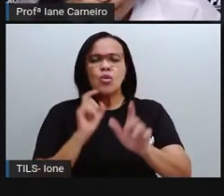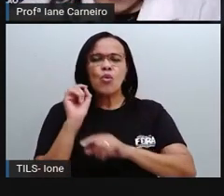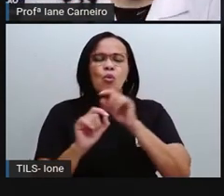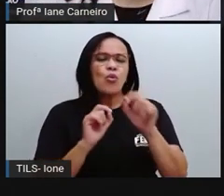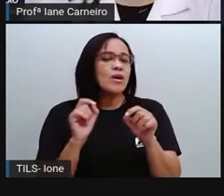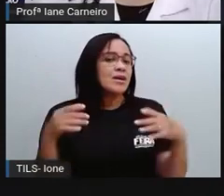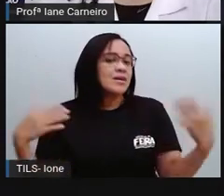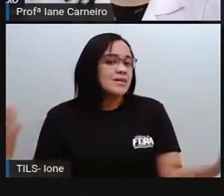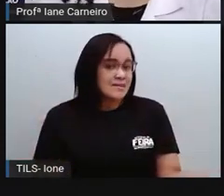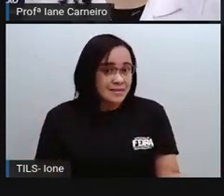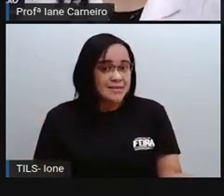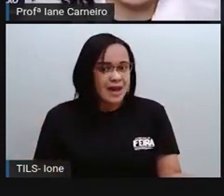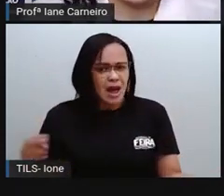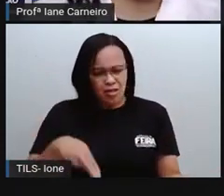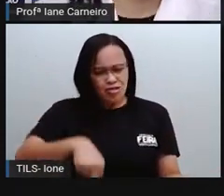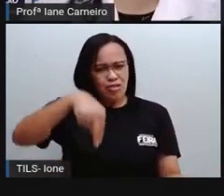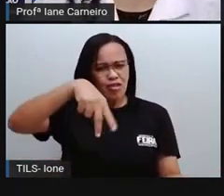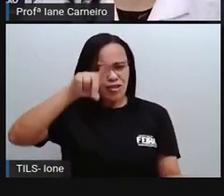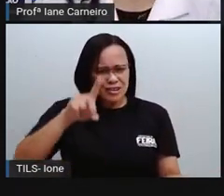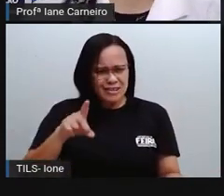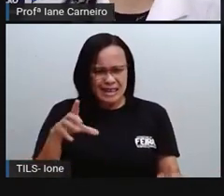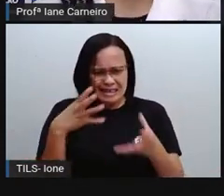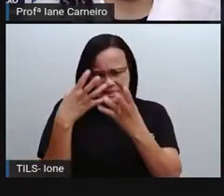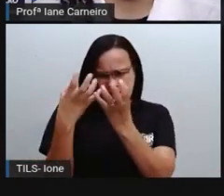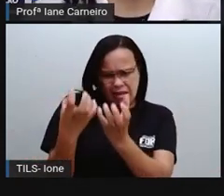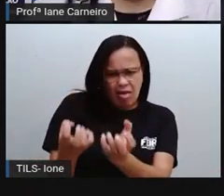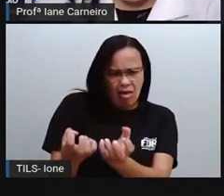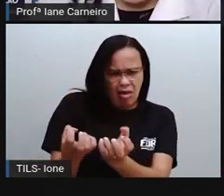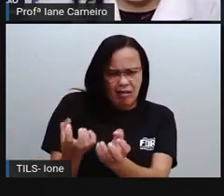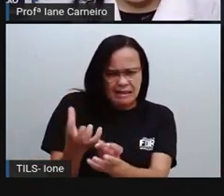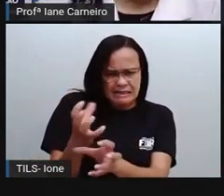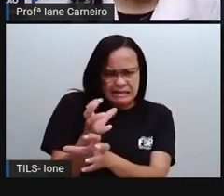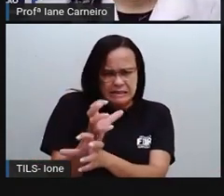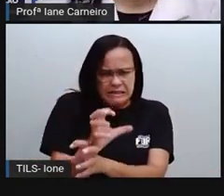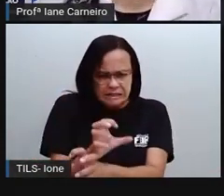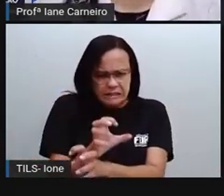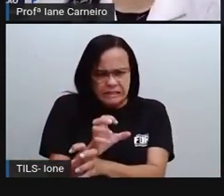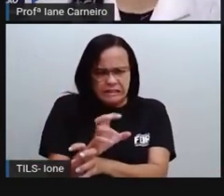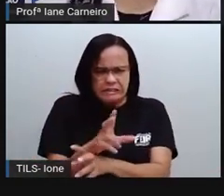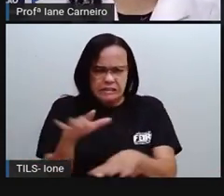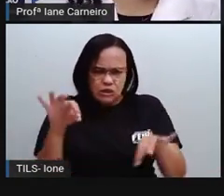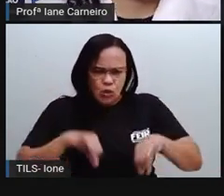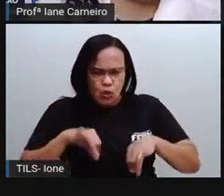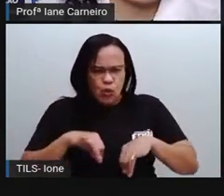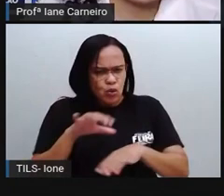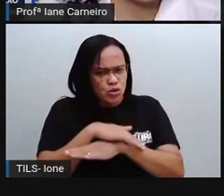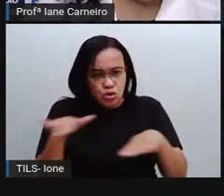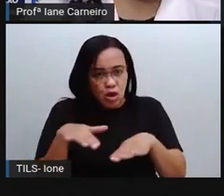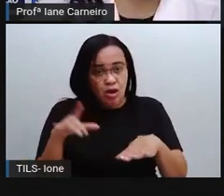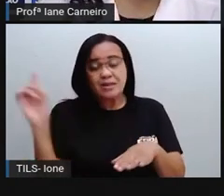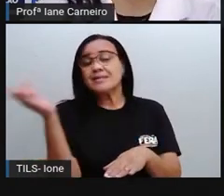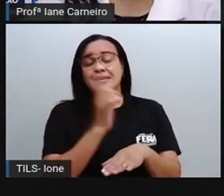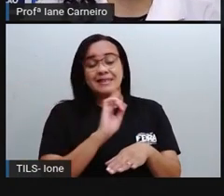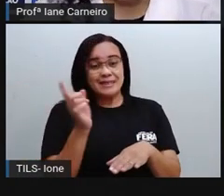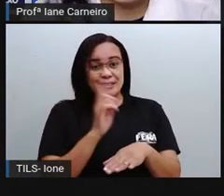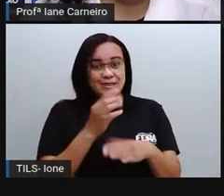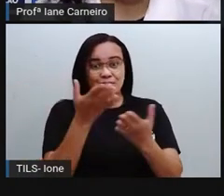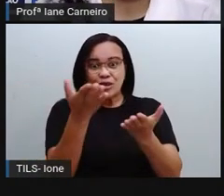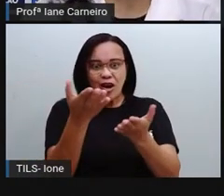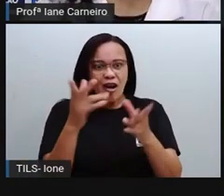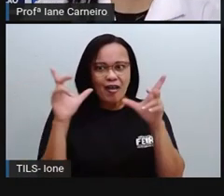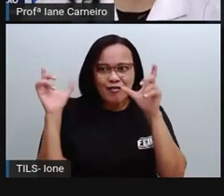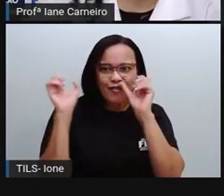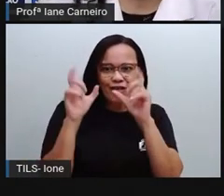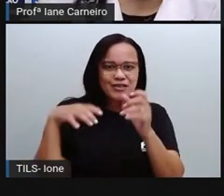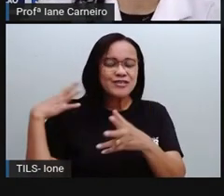só o clima semiárido, né? A Caatinga, o sertão, né? Na Chapada Diamantina, olha só que coisa linda,